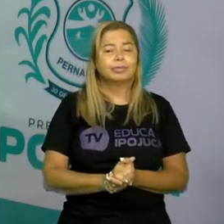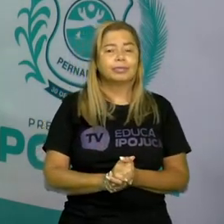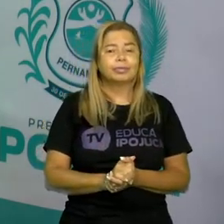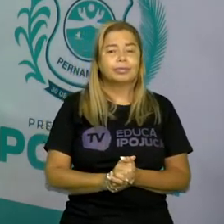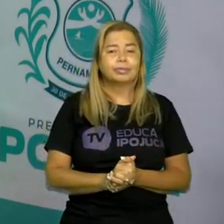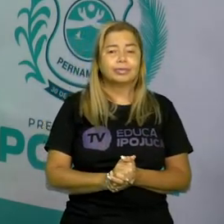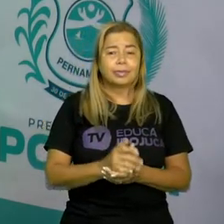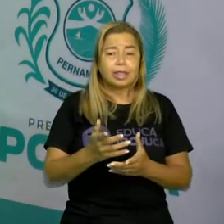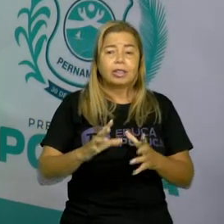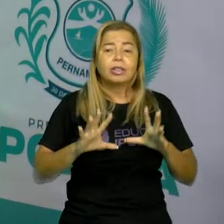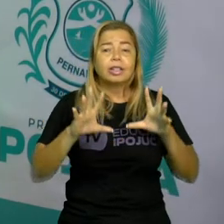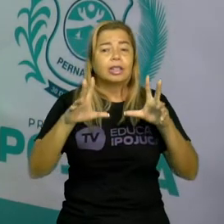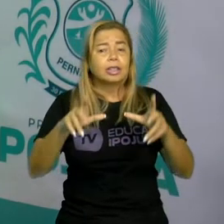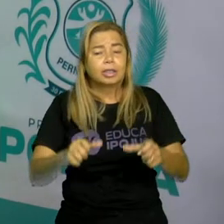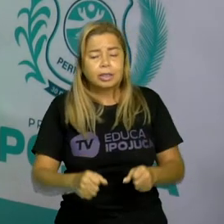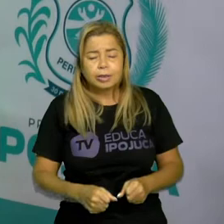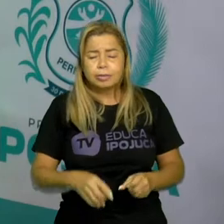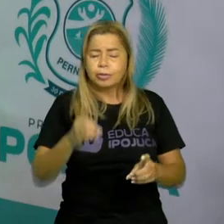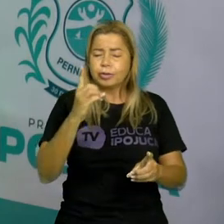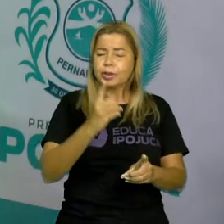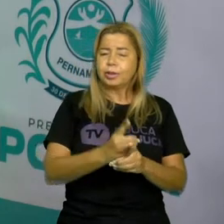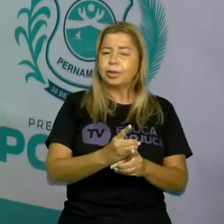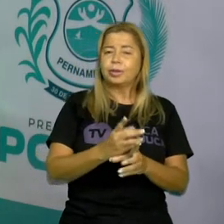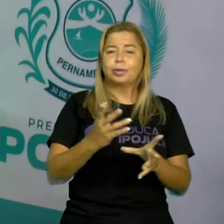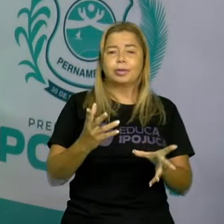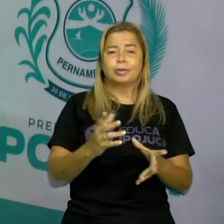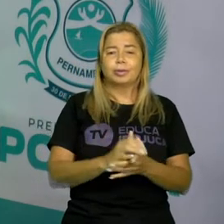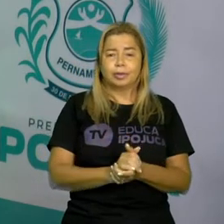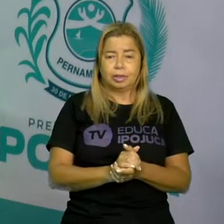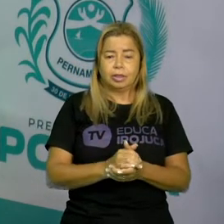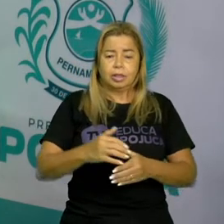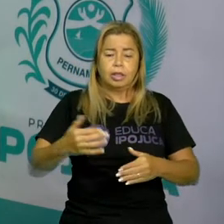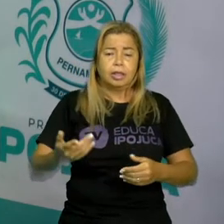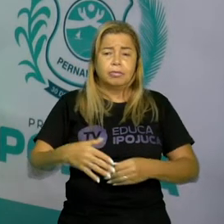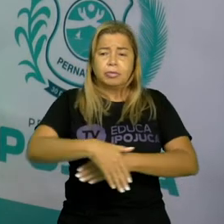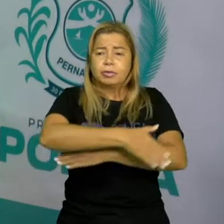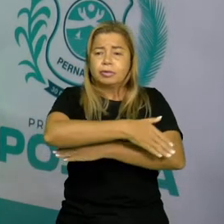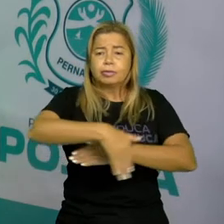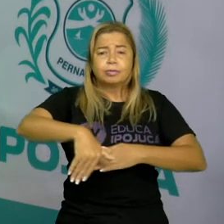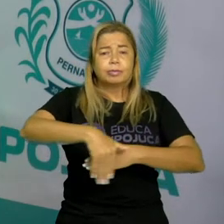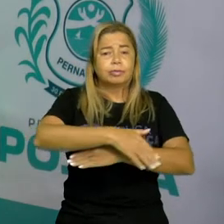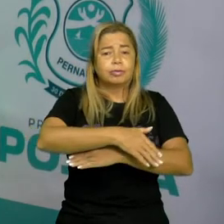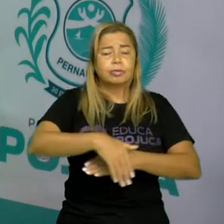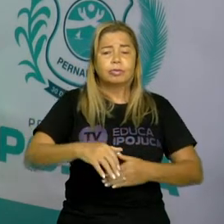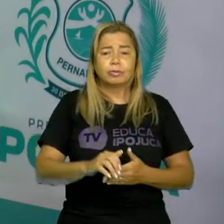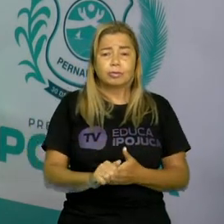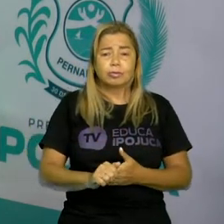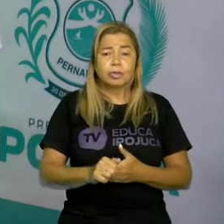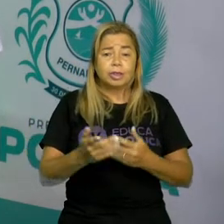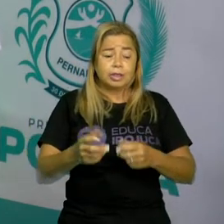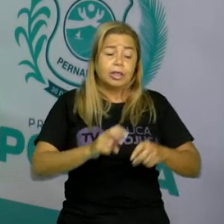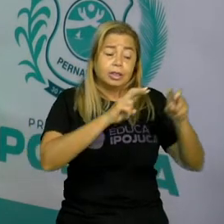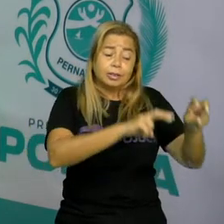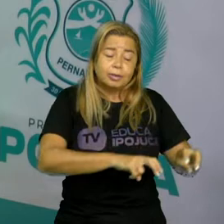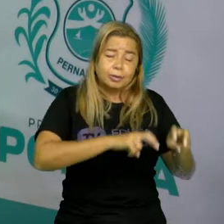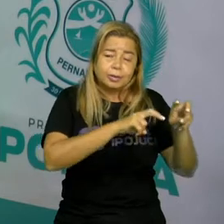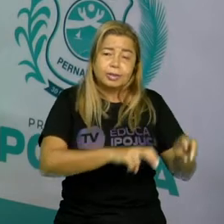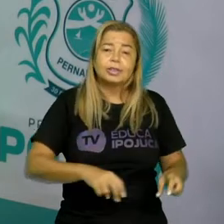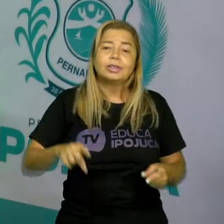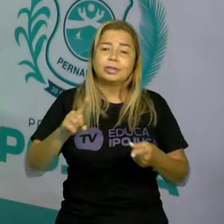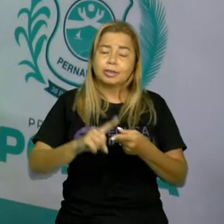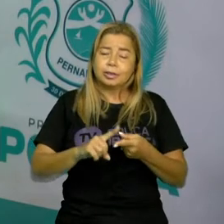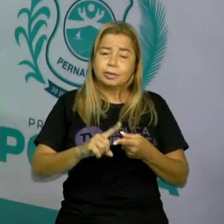animal aqui a gente sempre encontra, tá certo? Às vezes na rua, às vezes e no sítio principalmente, tá bom?